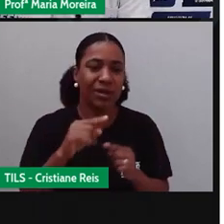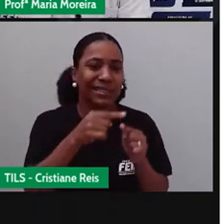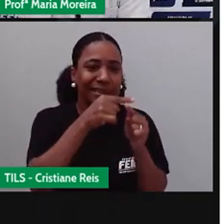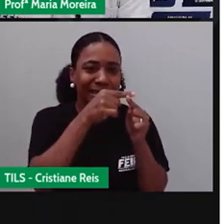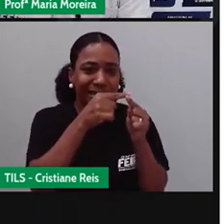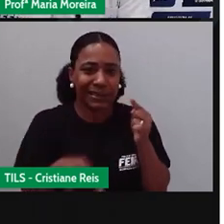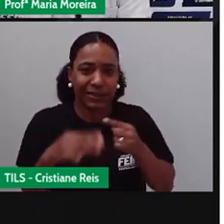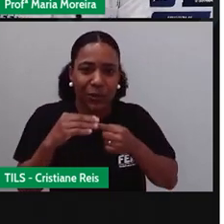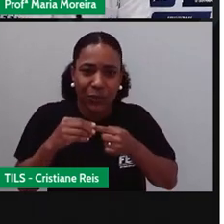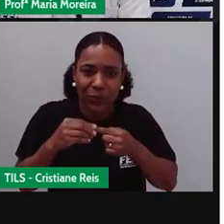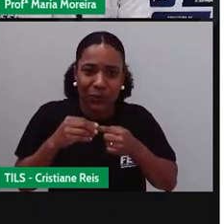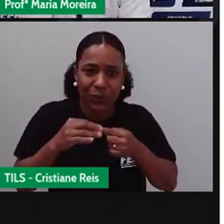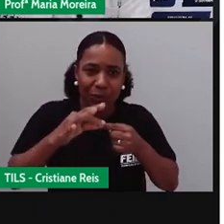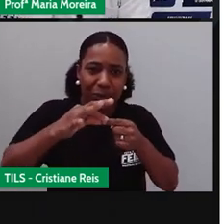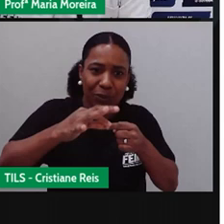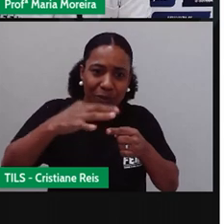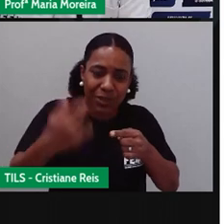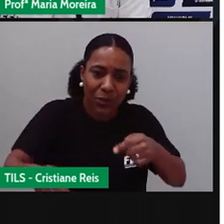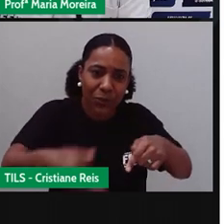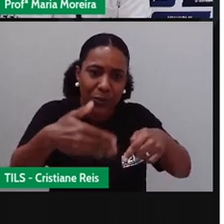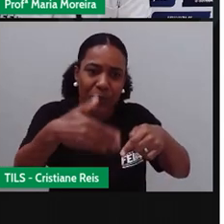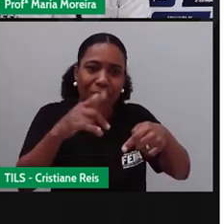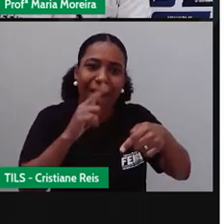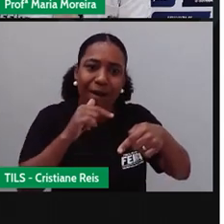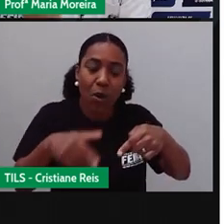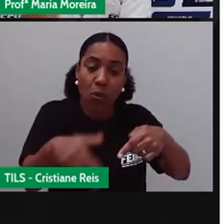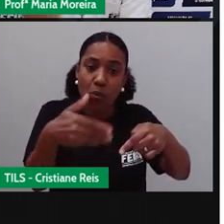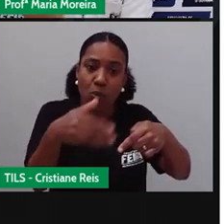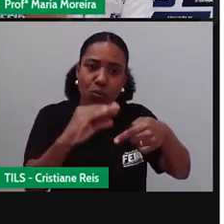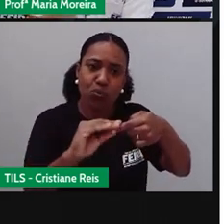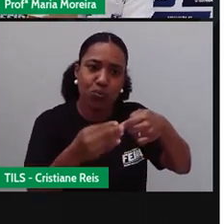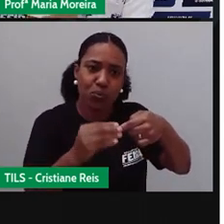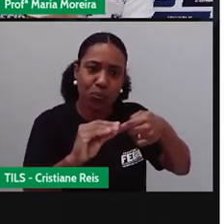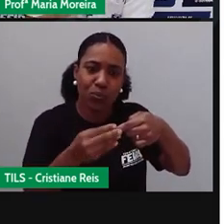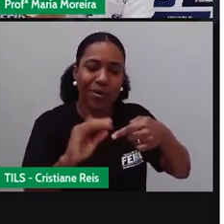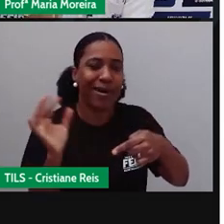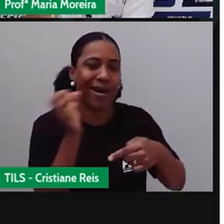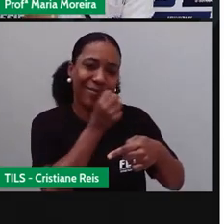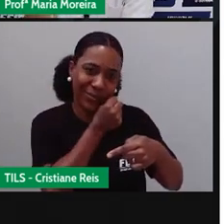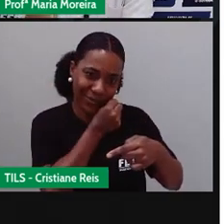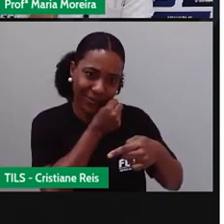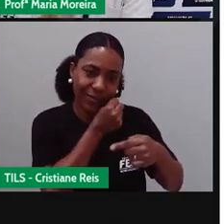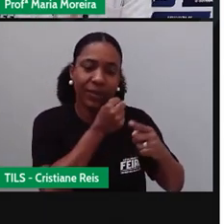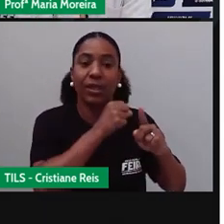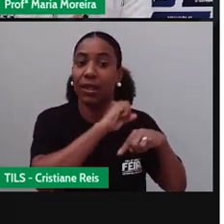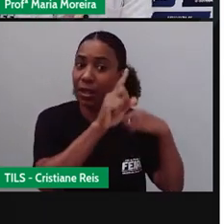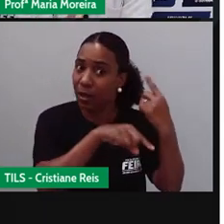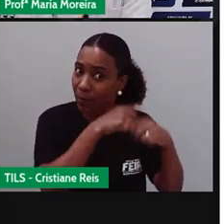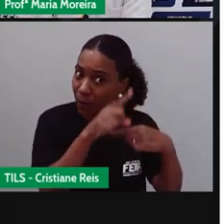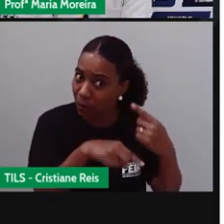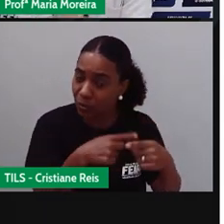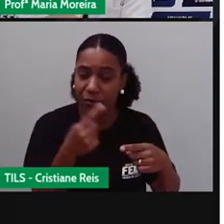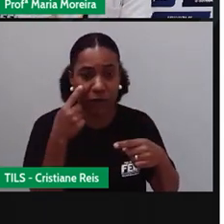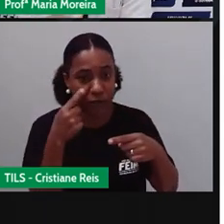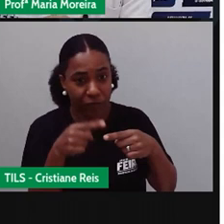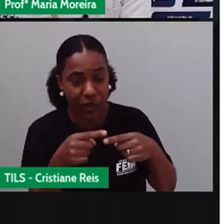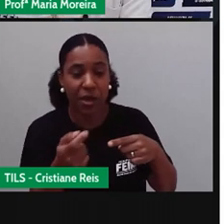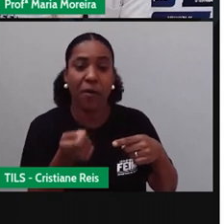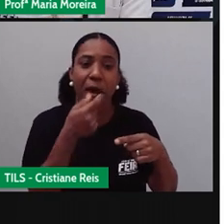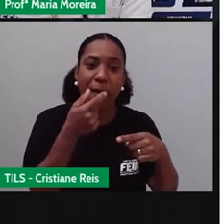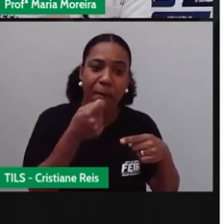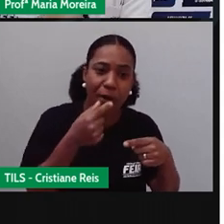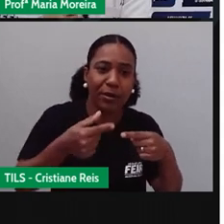eu faço? Tento estancar o sangue, vou lavar. Então, é o atendimento o quê? Rápido. Depois, eu vou, olha, um remédio, um